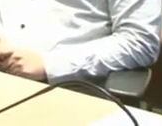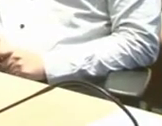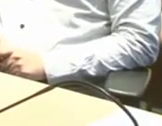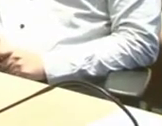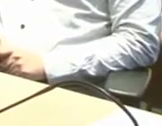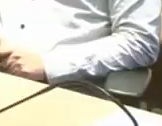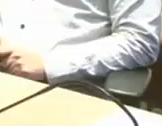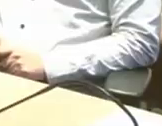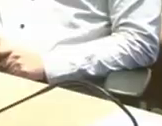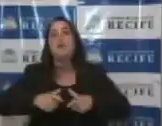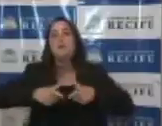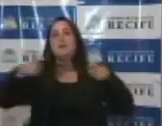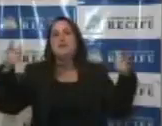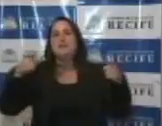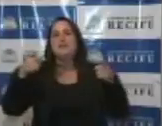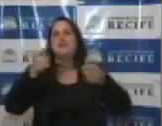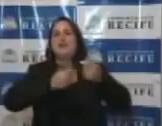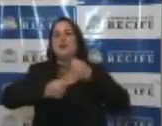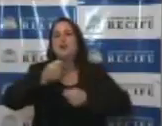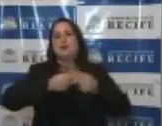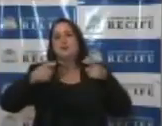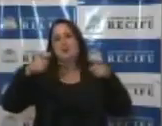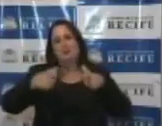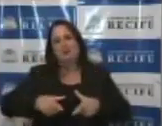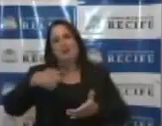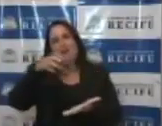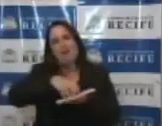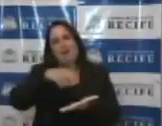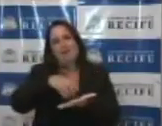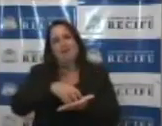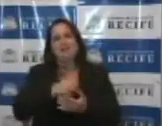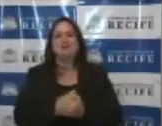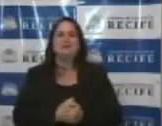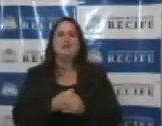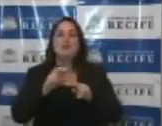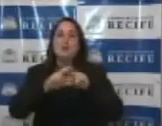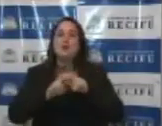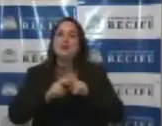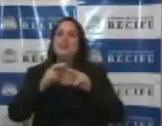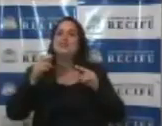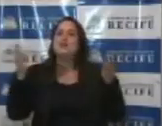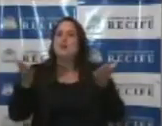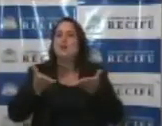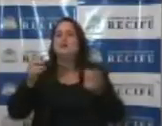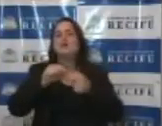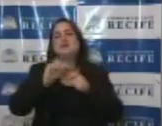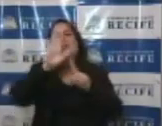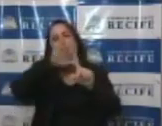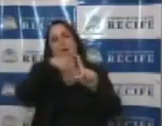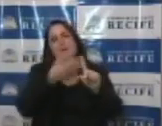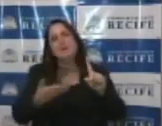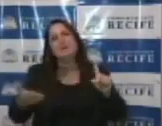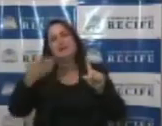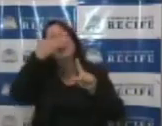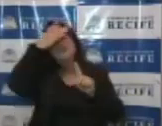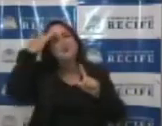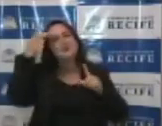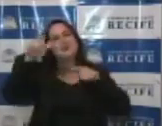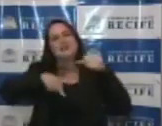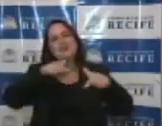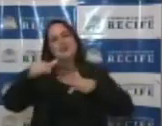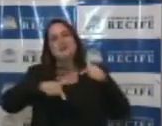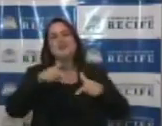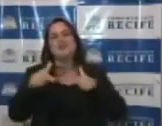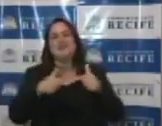local. Por essas e outras razões é que a Casa Zé Mariano faz essa grande homenagem aos trabalhadores do entretenimento